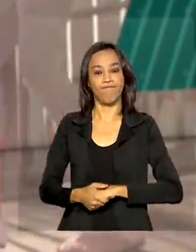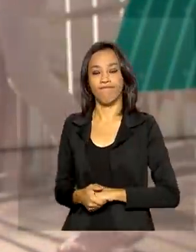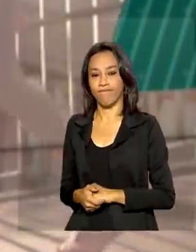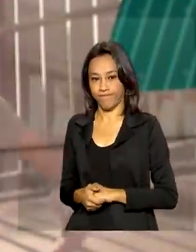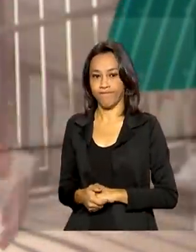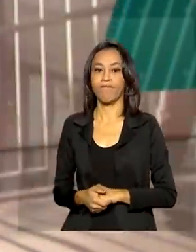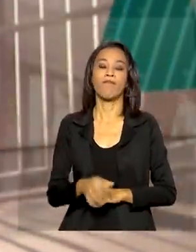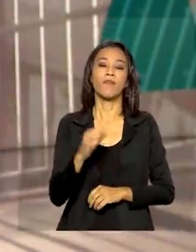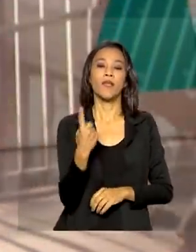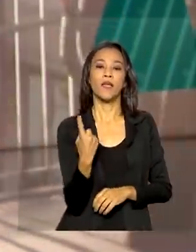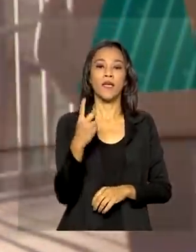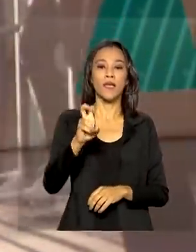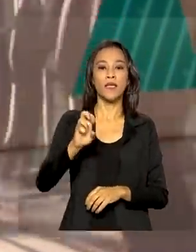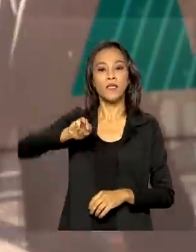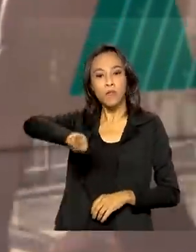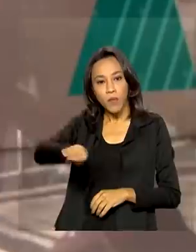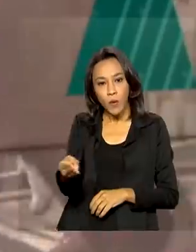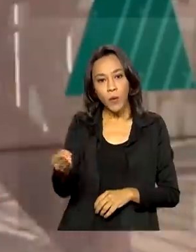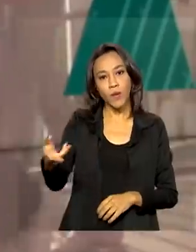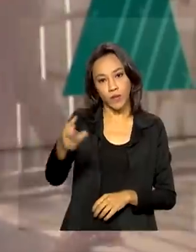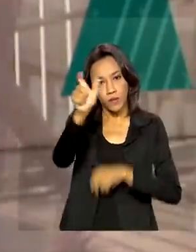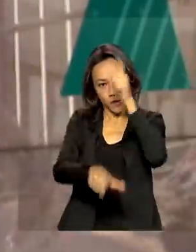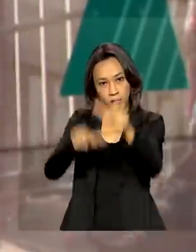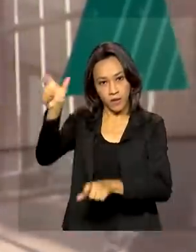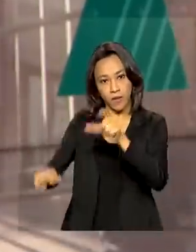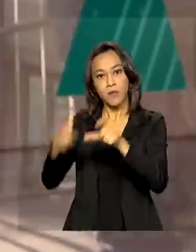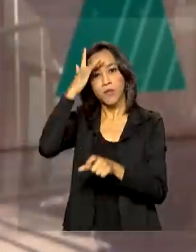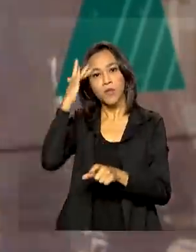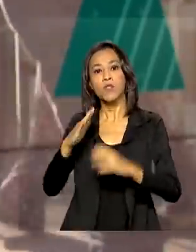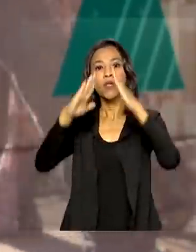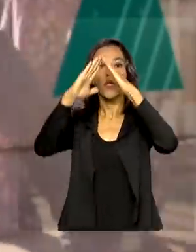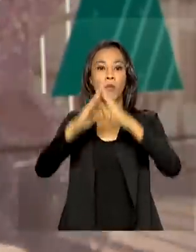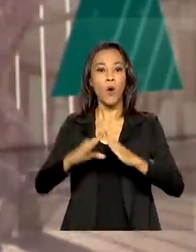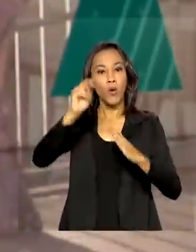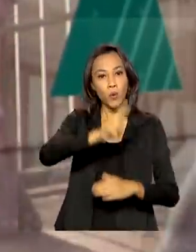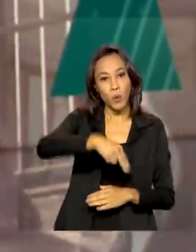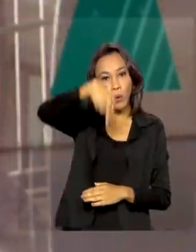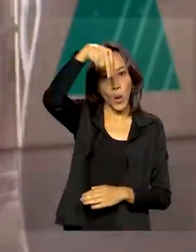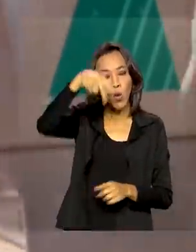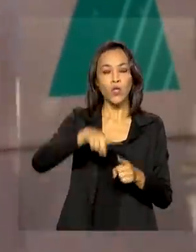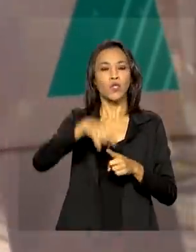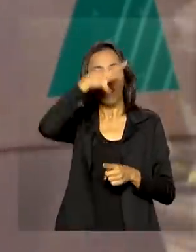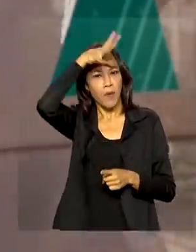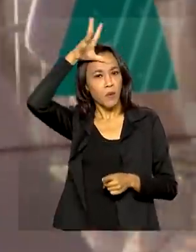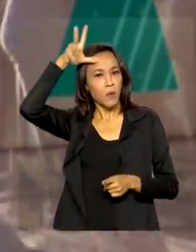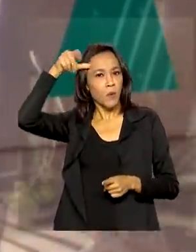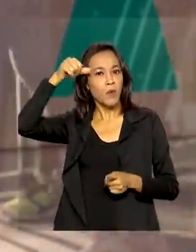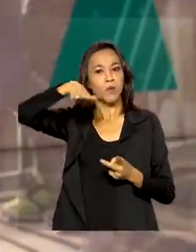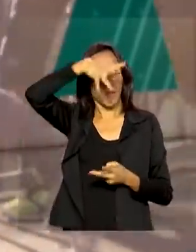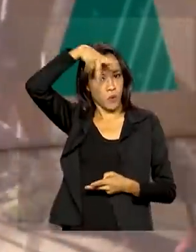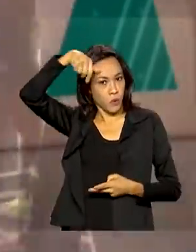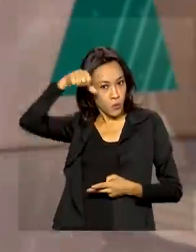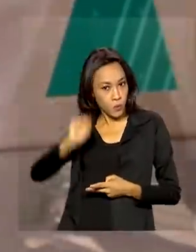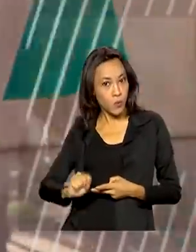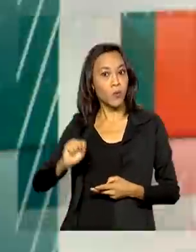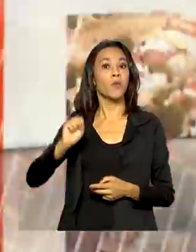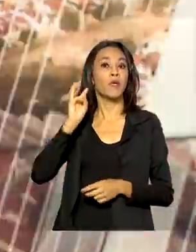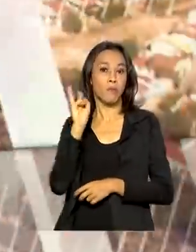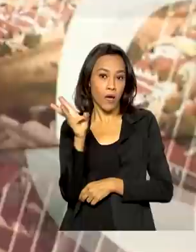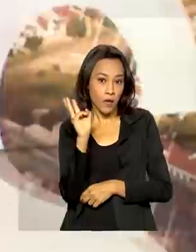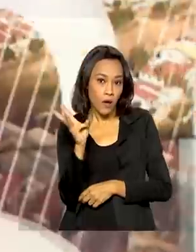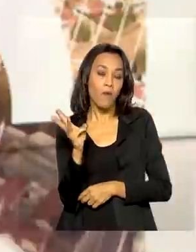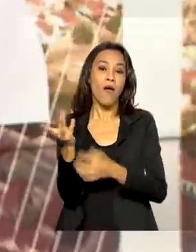Cerca de 15 milhões de brasileiros que vivem na região norte e nos estados de Mato Grosso, Mato Grosso do Sul e Maranhão,